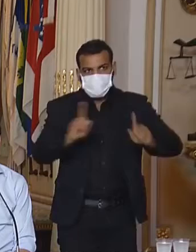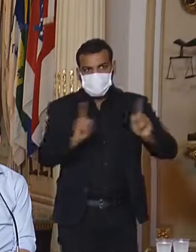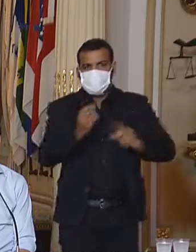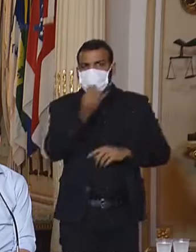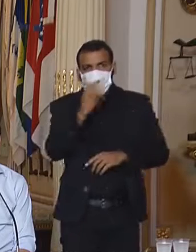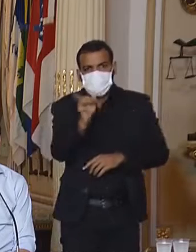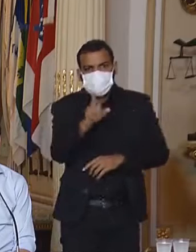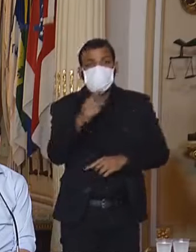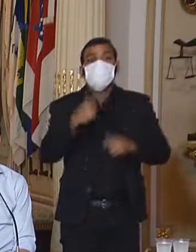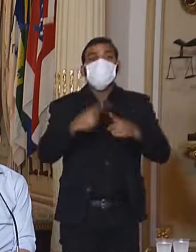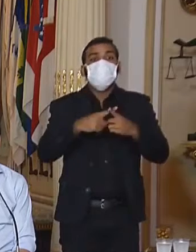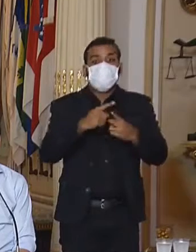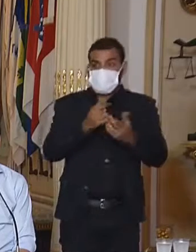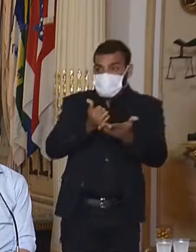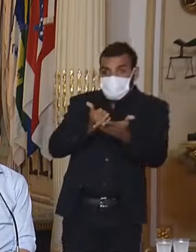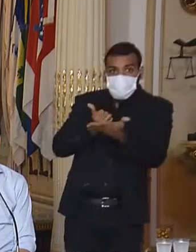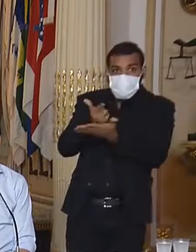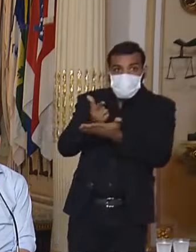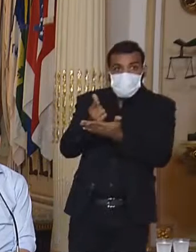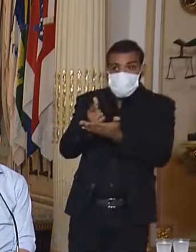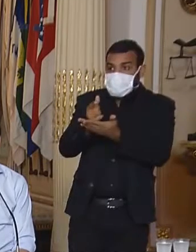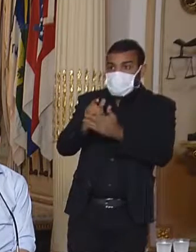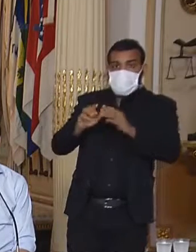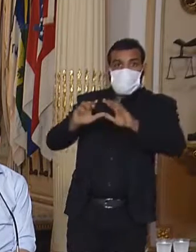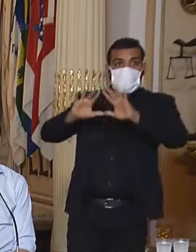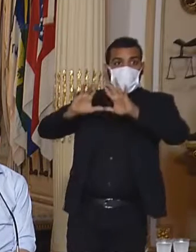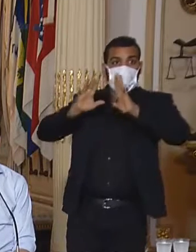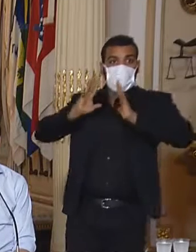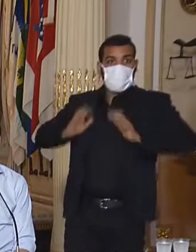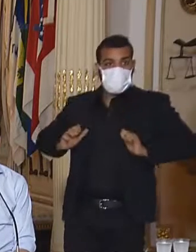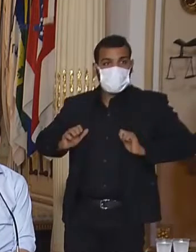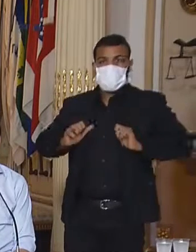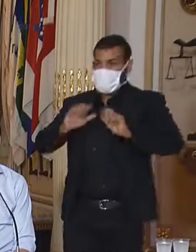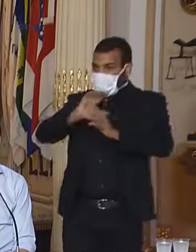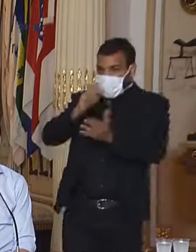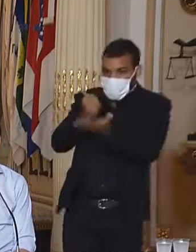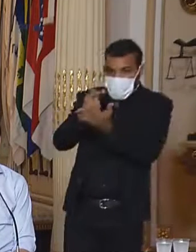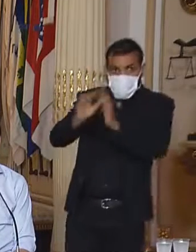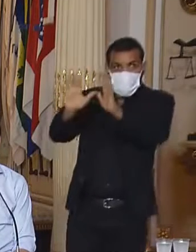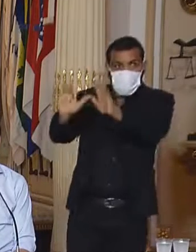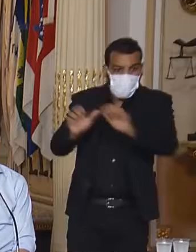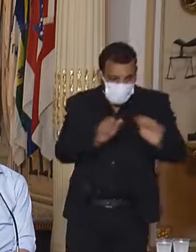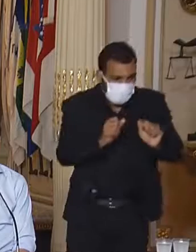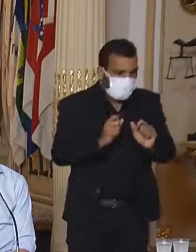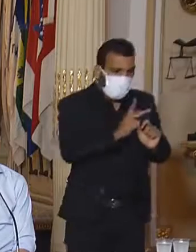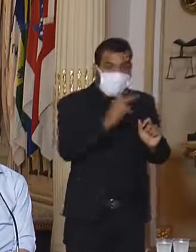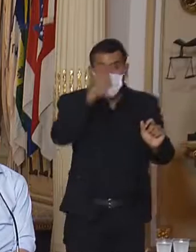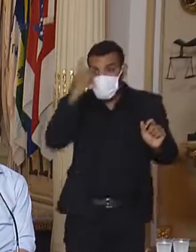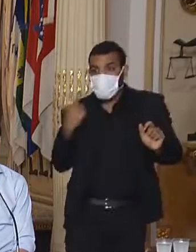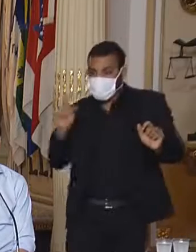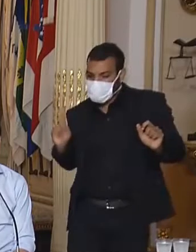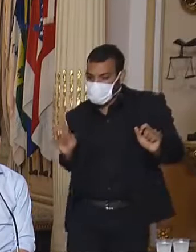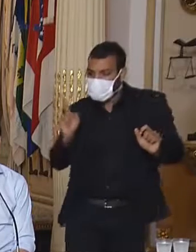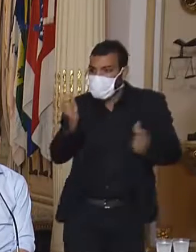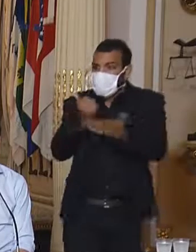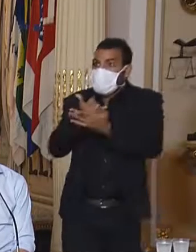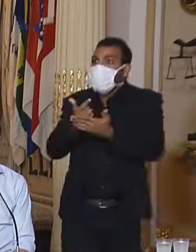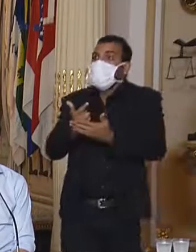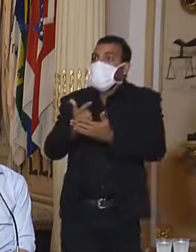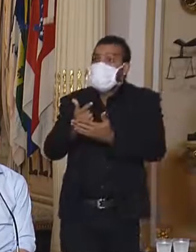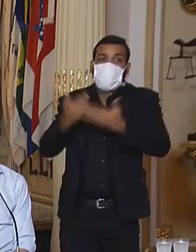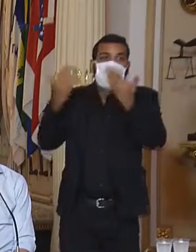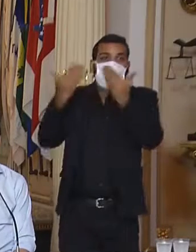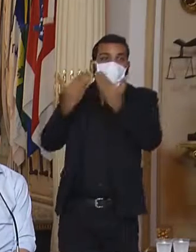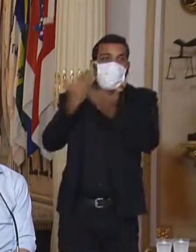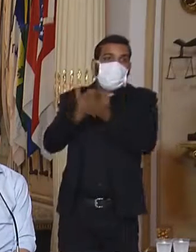porque você acaba gerando um desabastecimento para as pessoas que precisam efetivamente naquele momento. Então, a gente faz um